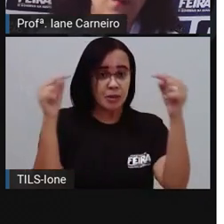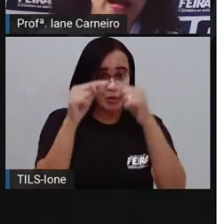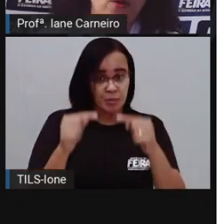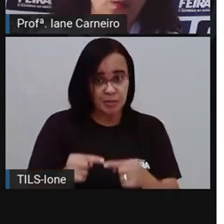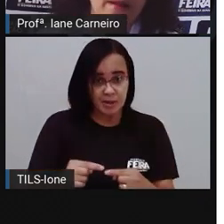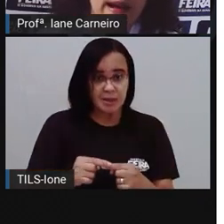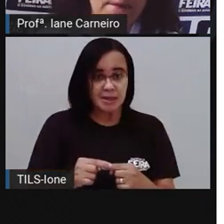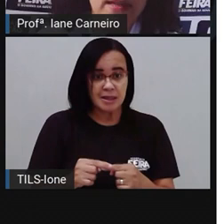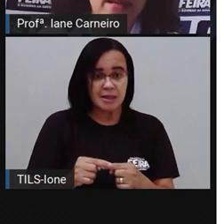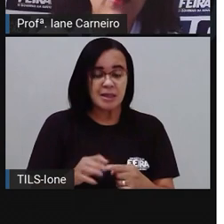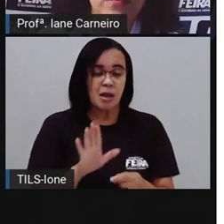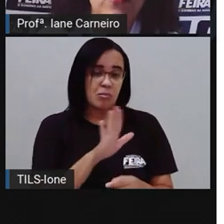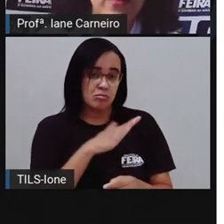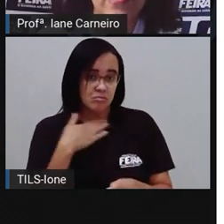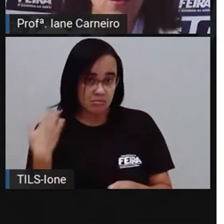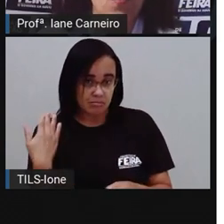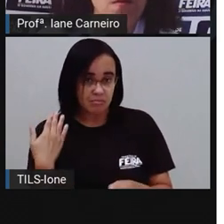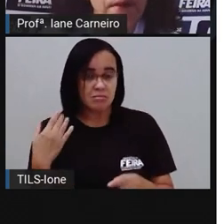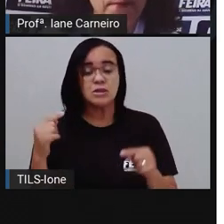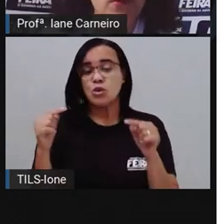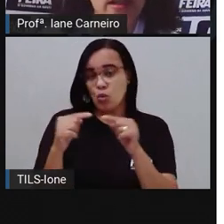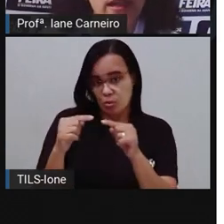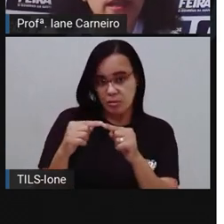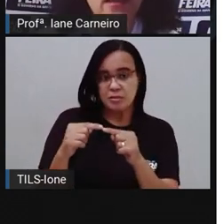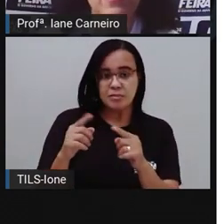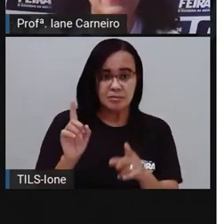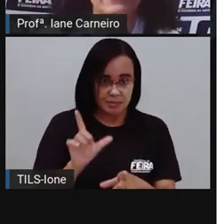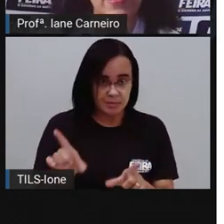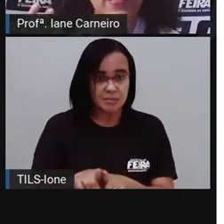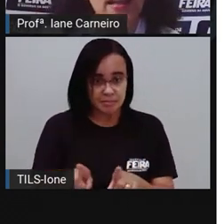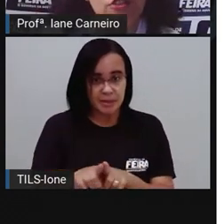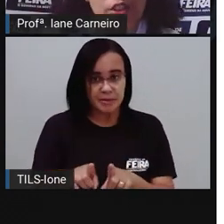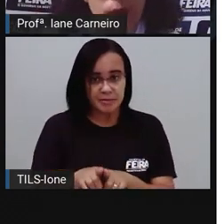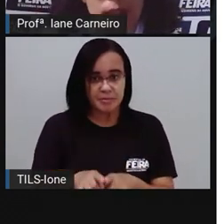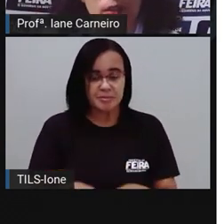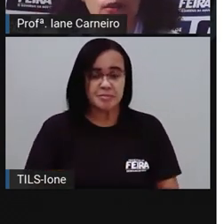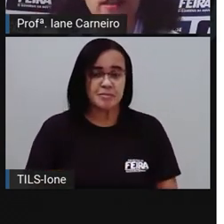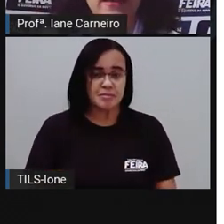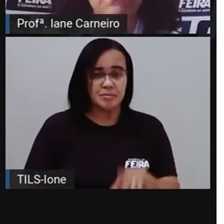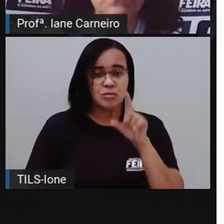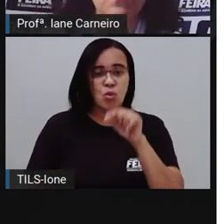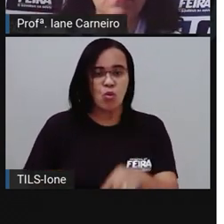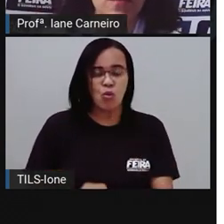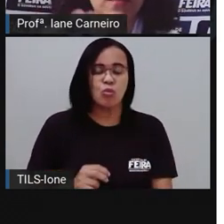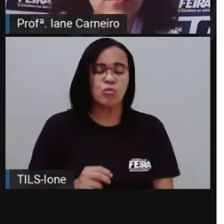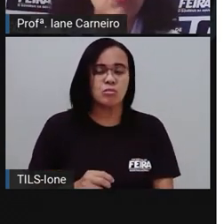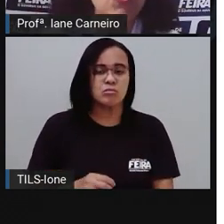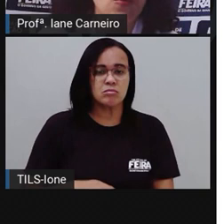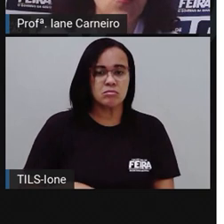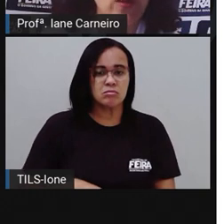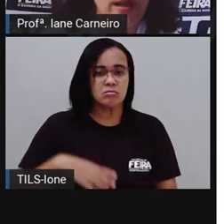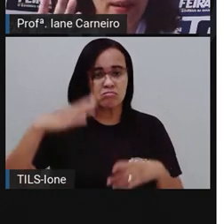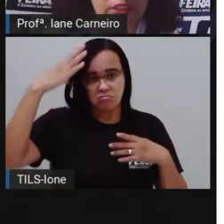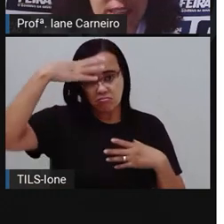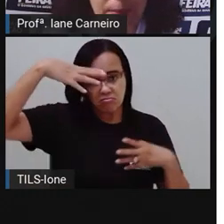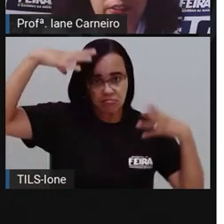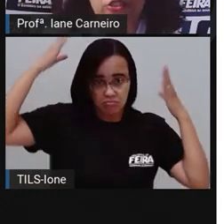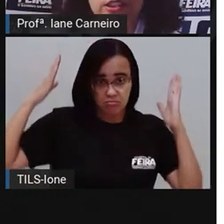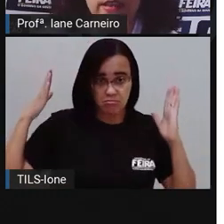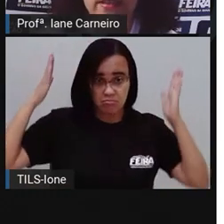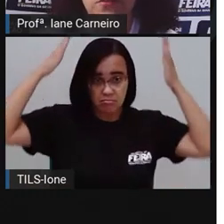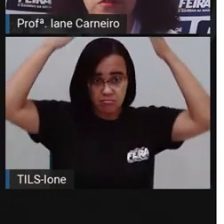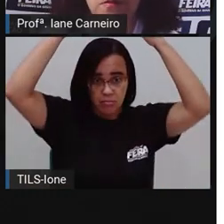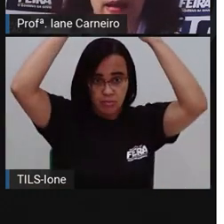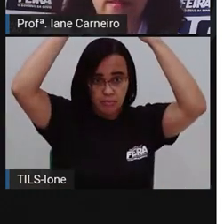né? O Papa, né? Usando essa roupa, porque, né? Na religião católica, existe essa